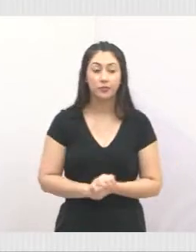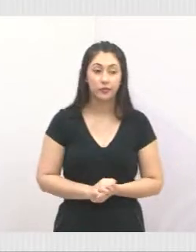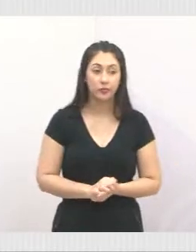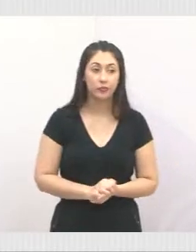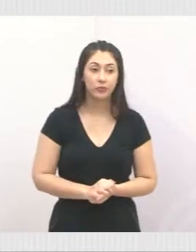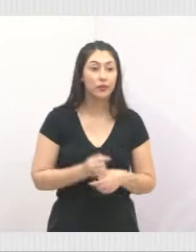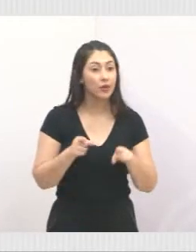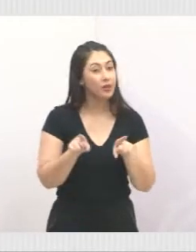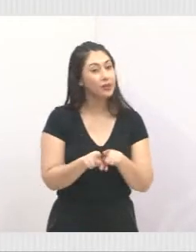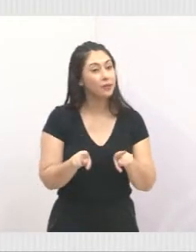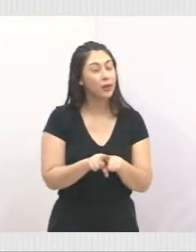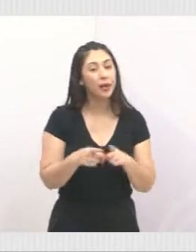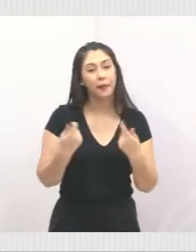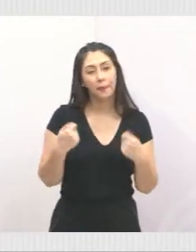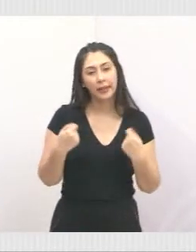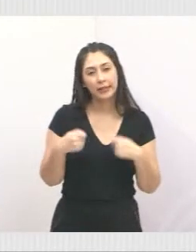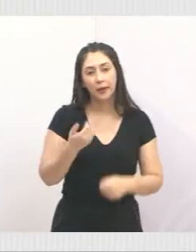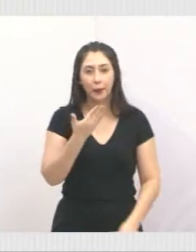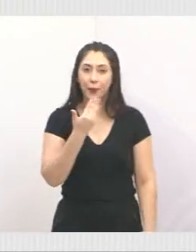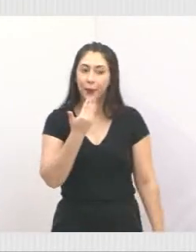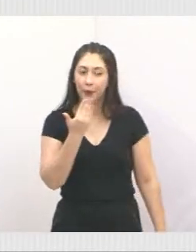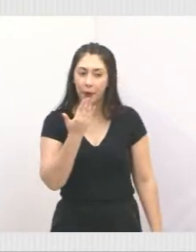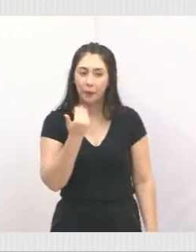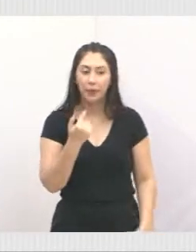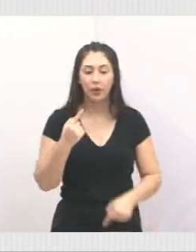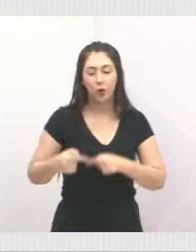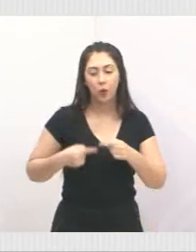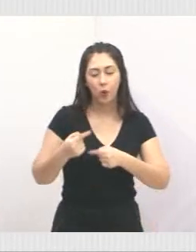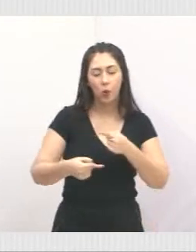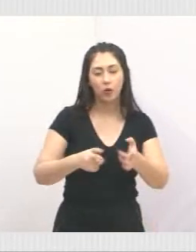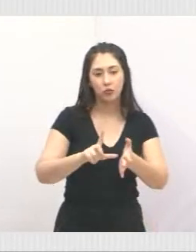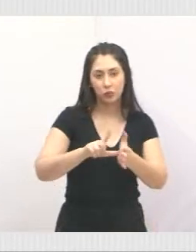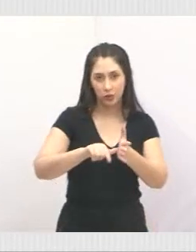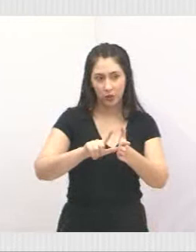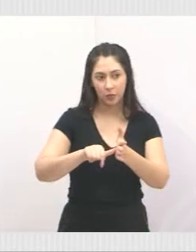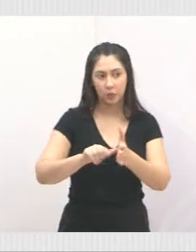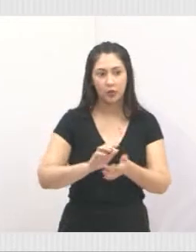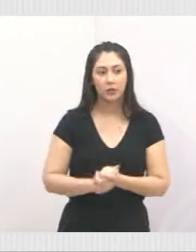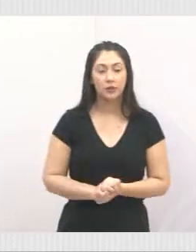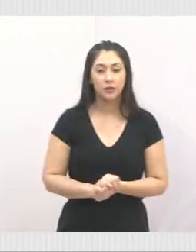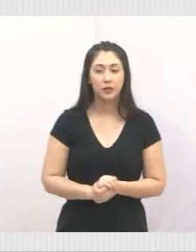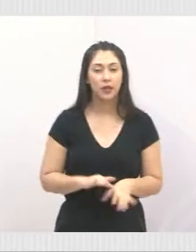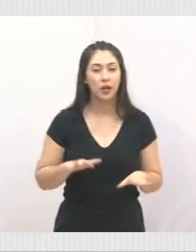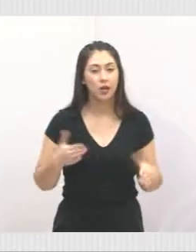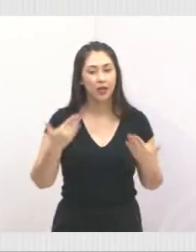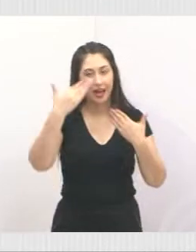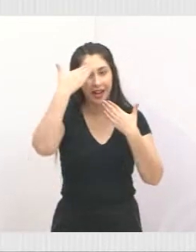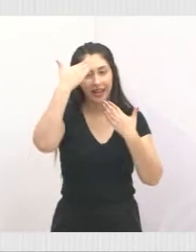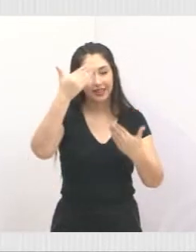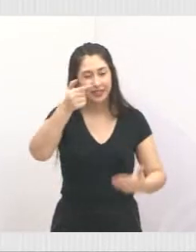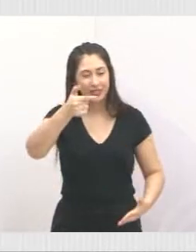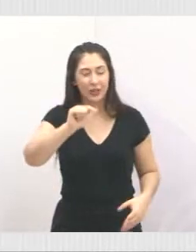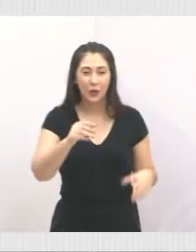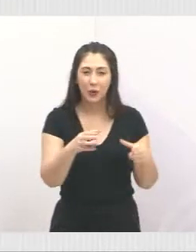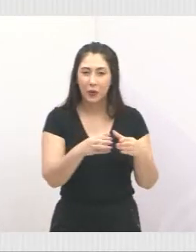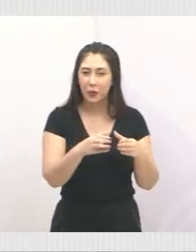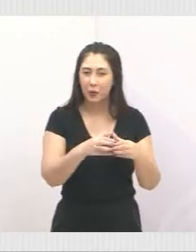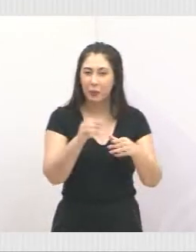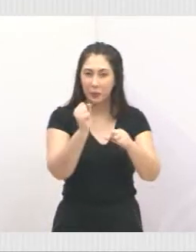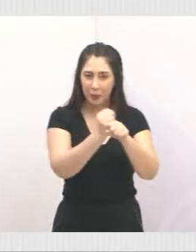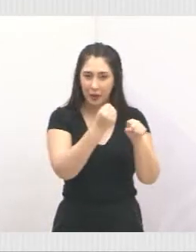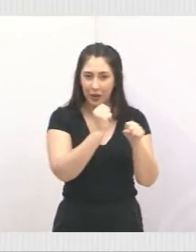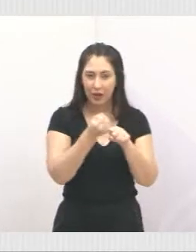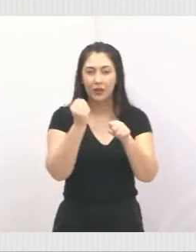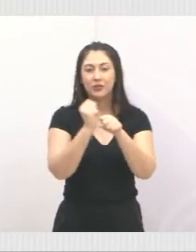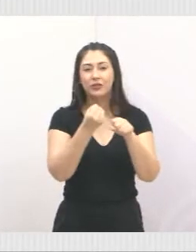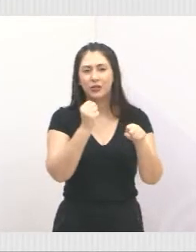E eles também iriam sair para almoçar, o rolo ia passar lá. Então, agradecer mais uma vez o pessoal da Infraestrutura,